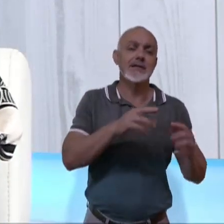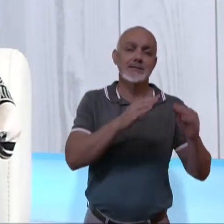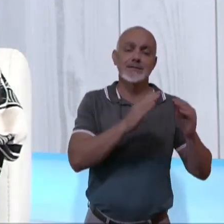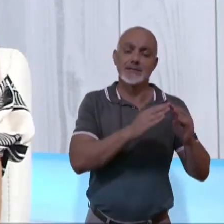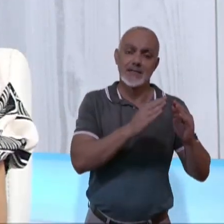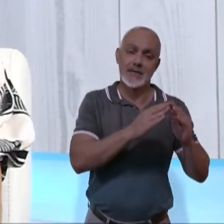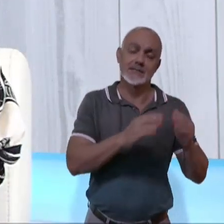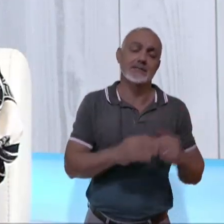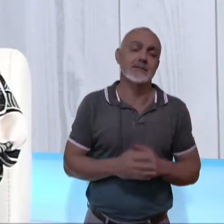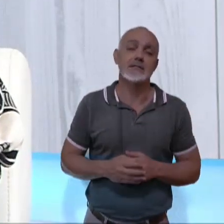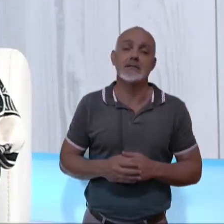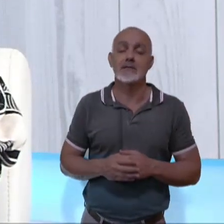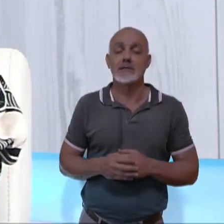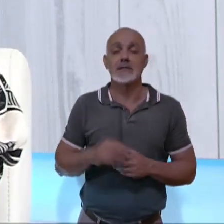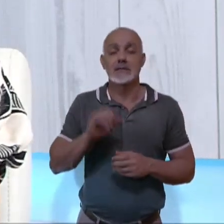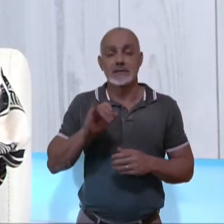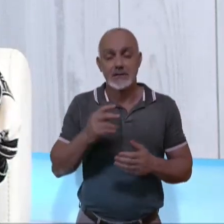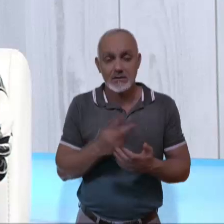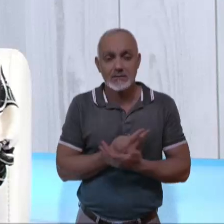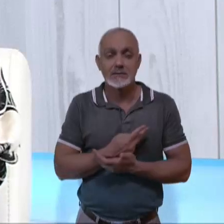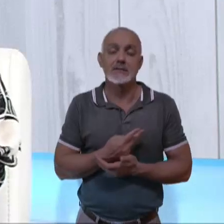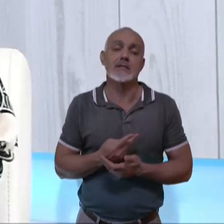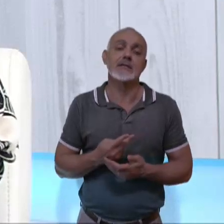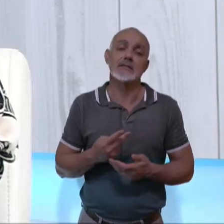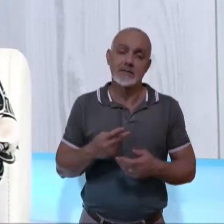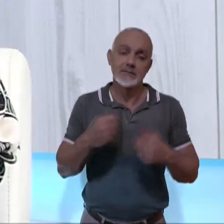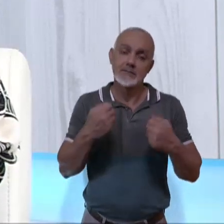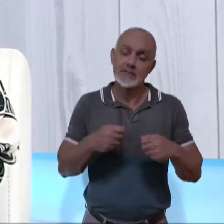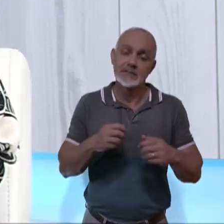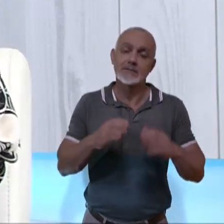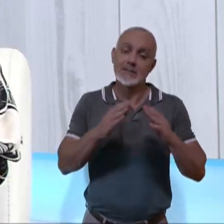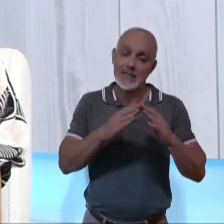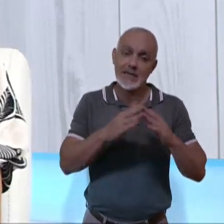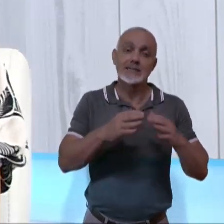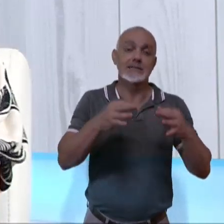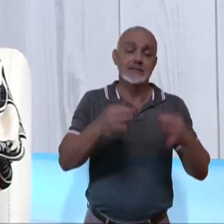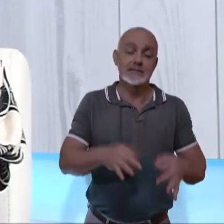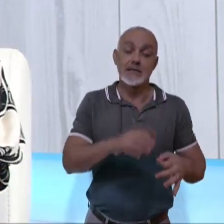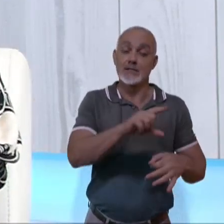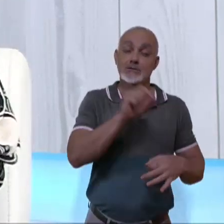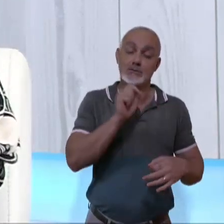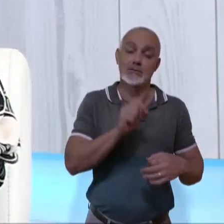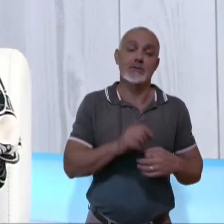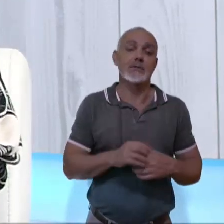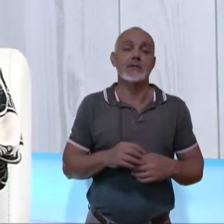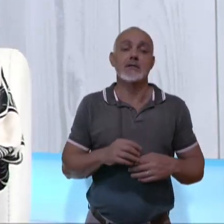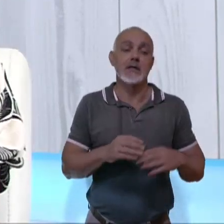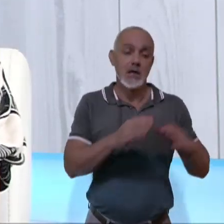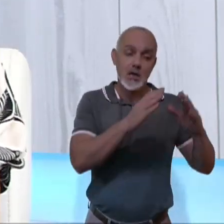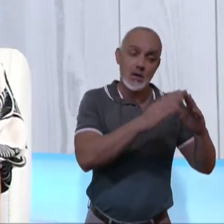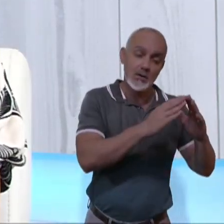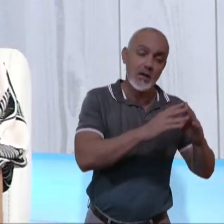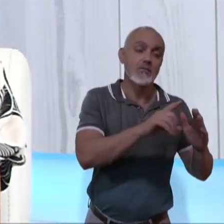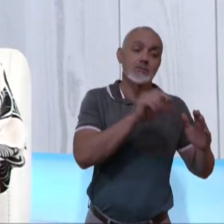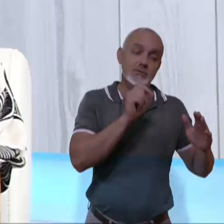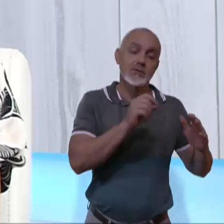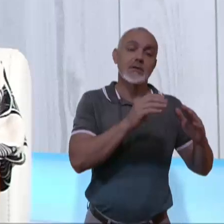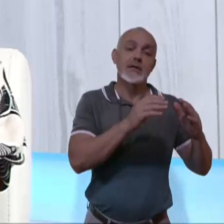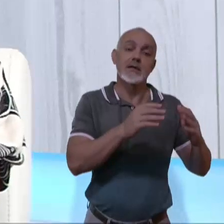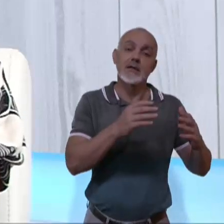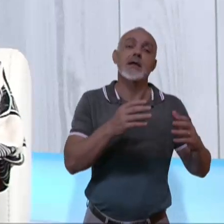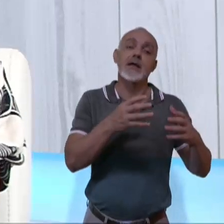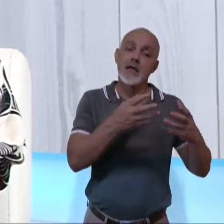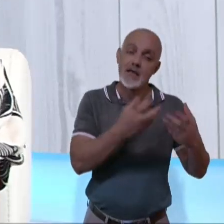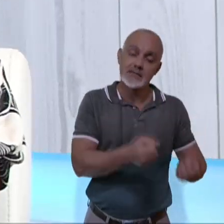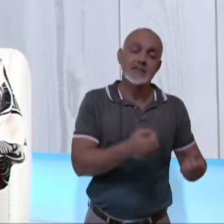Então, quando acontece isso, ela tem que ter uma moradia fixada. Naquela moradia onde ela for fixada, ela vai receber os alimentos,